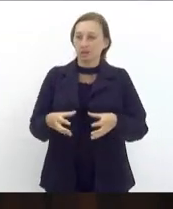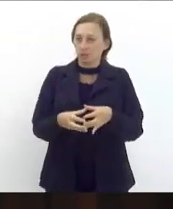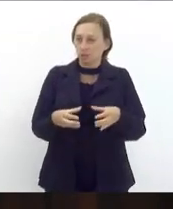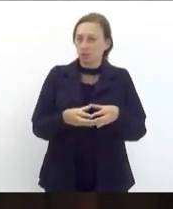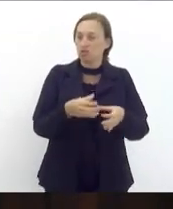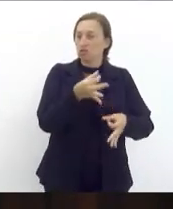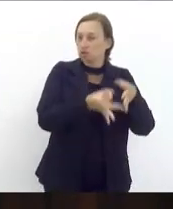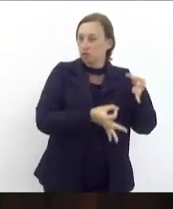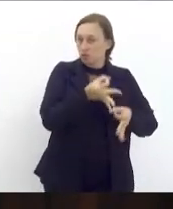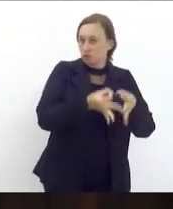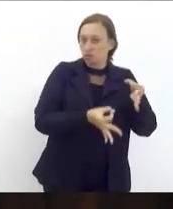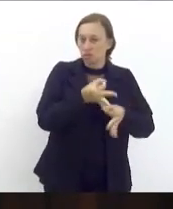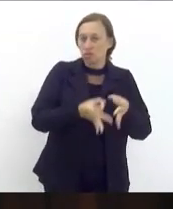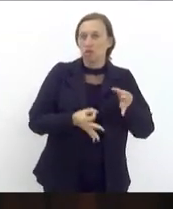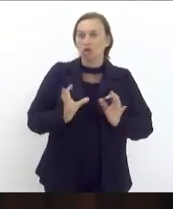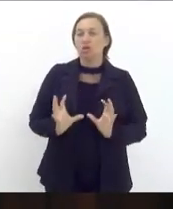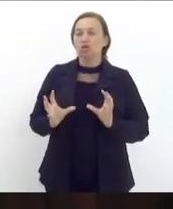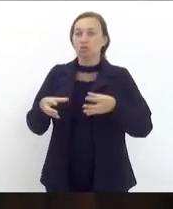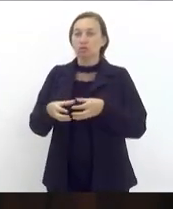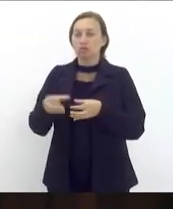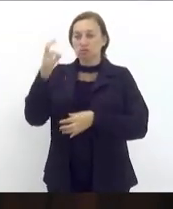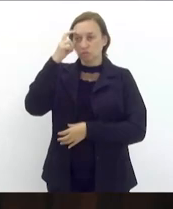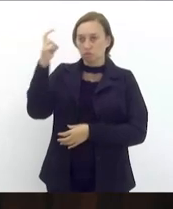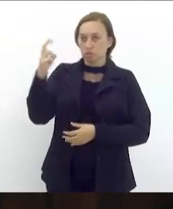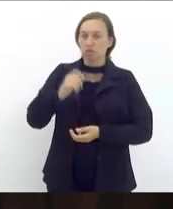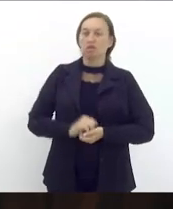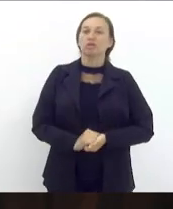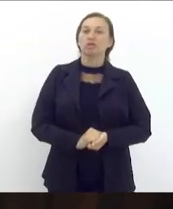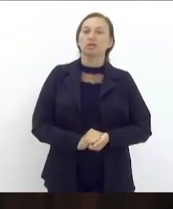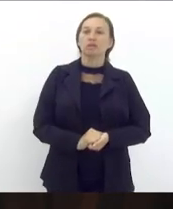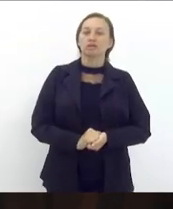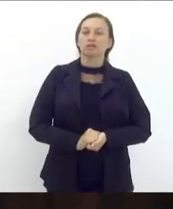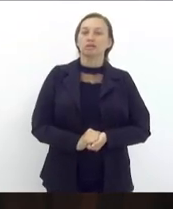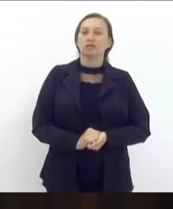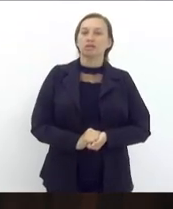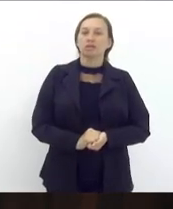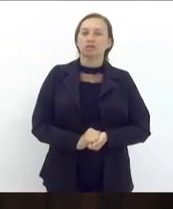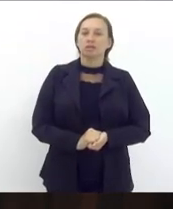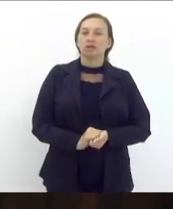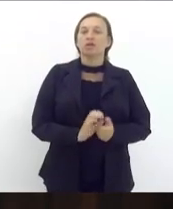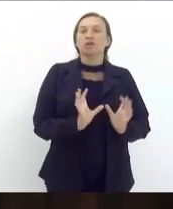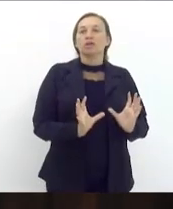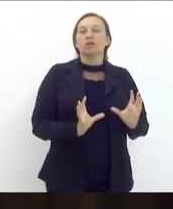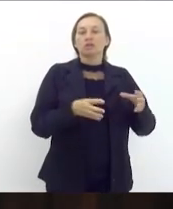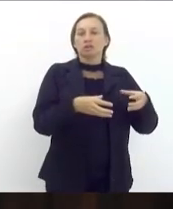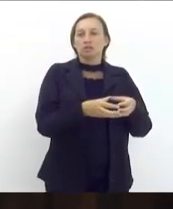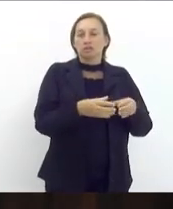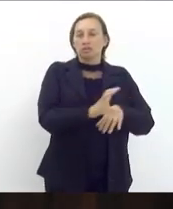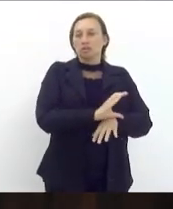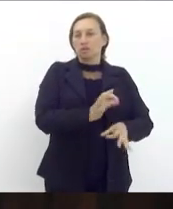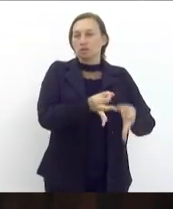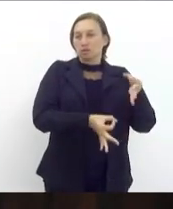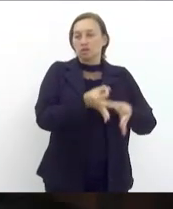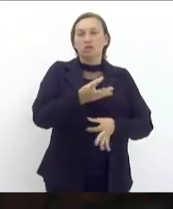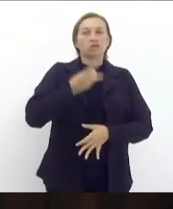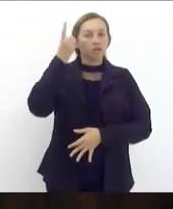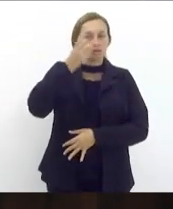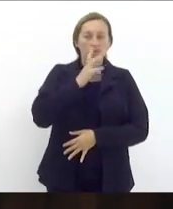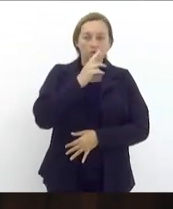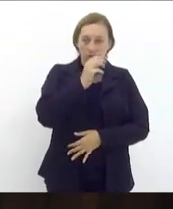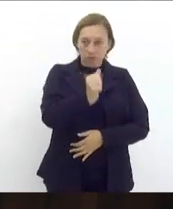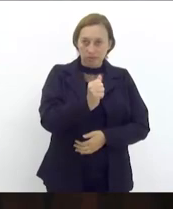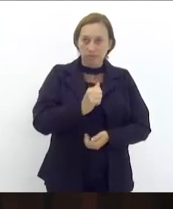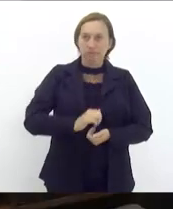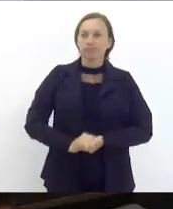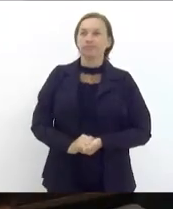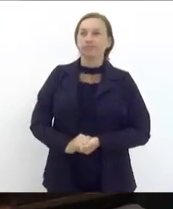de Constituição, Justiça e de Cultura para emitir parecer pela Comissão de Constituição e Justiça, deputado Rodrigo